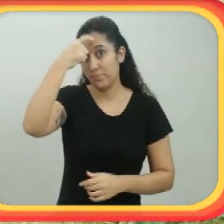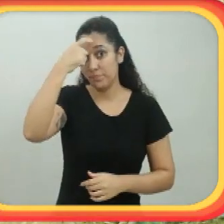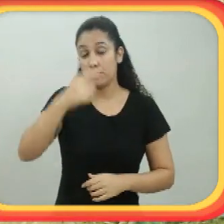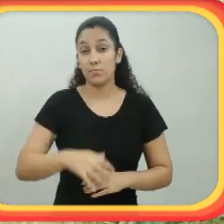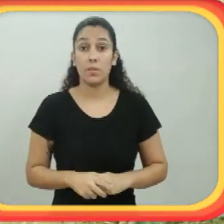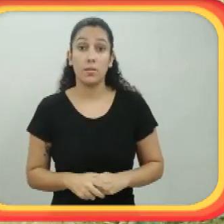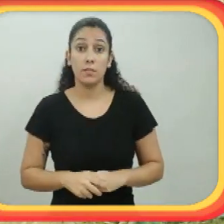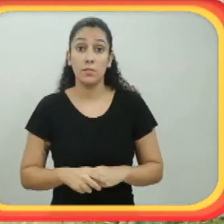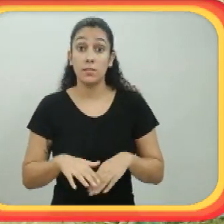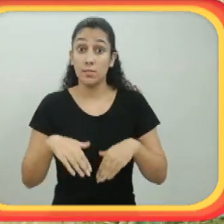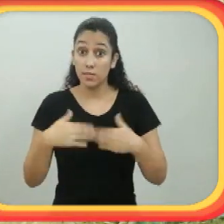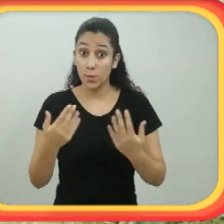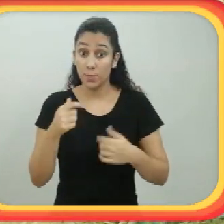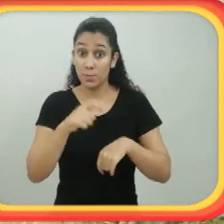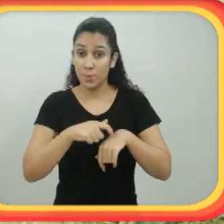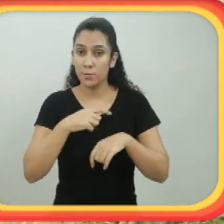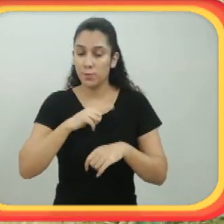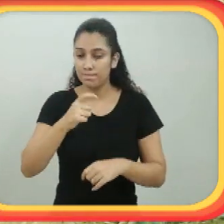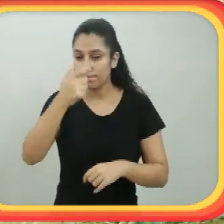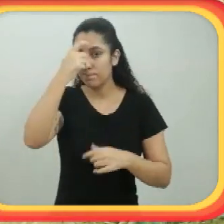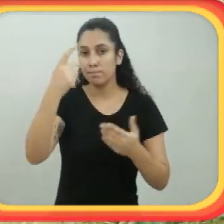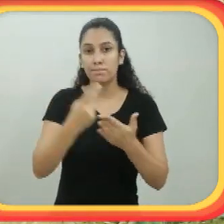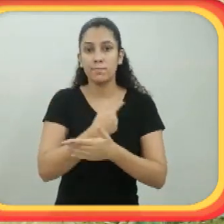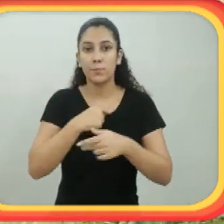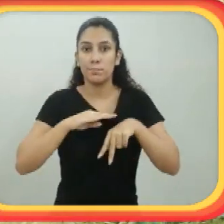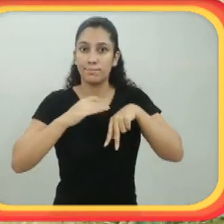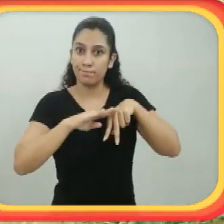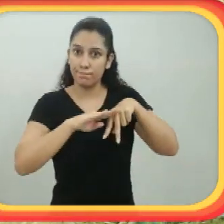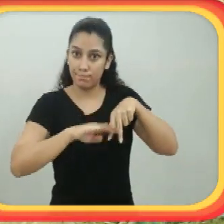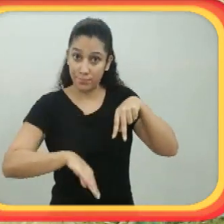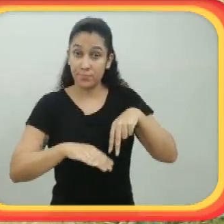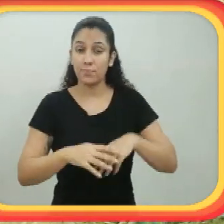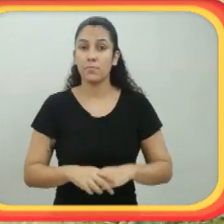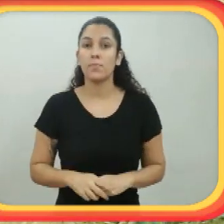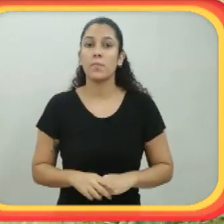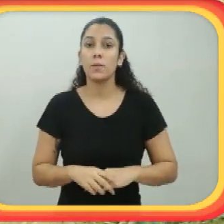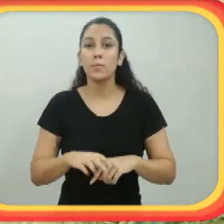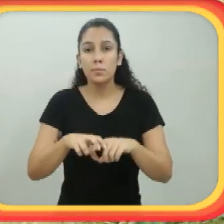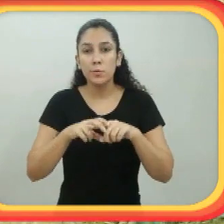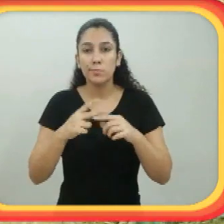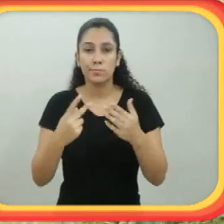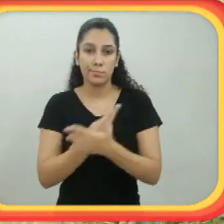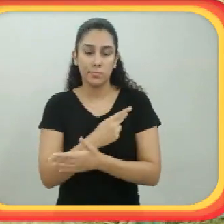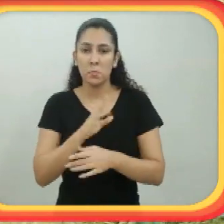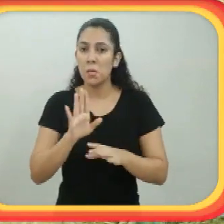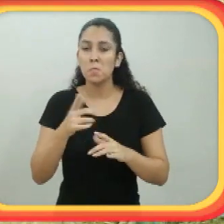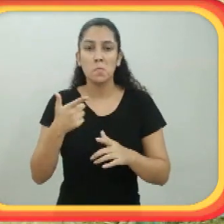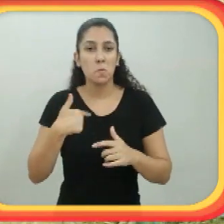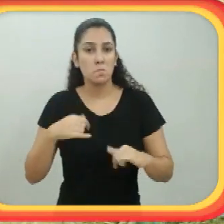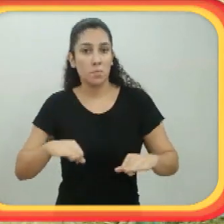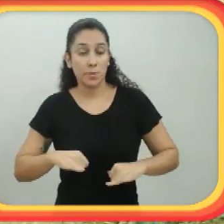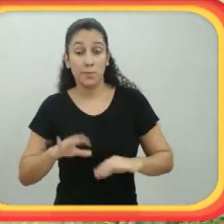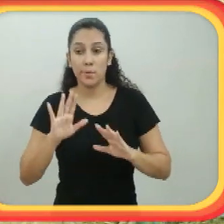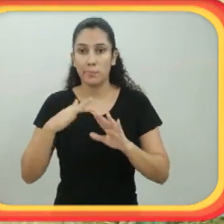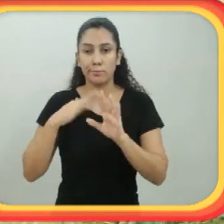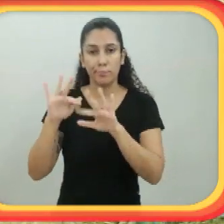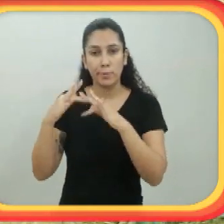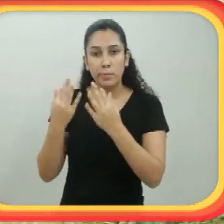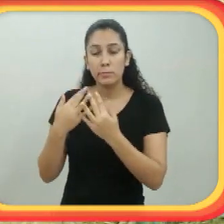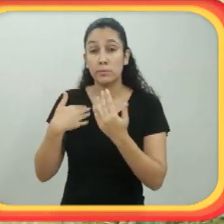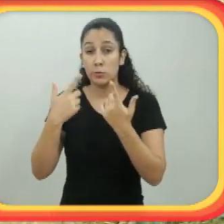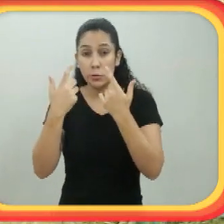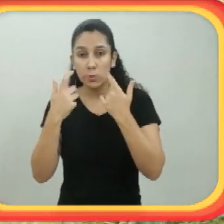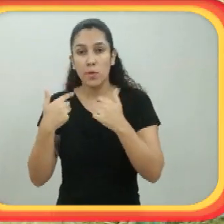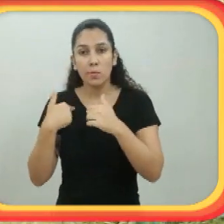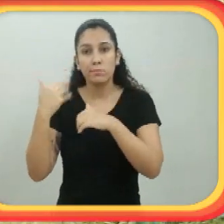Então eu lembro de ter visitado ele nesse mesmo hospital. E aí talvez por isso eu tenha tido essa noção muito imediata.